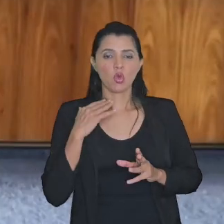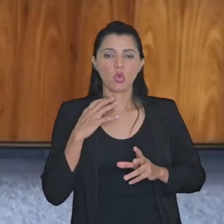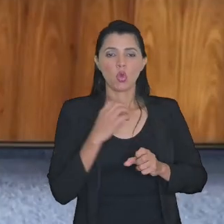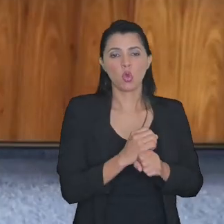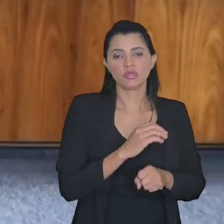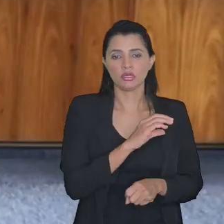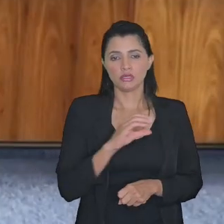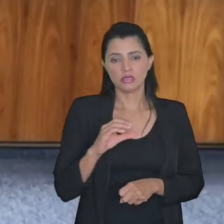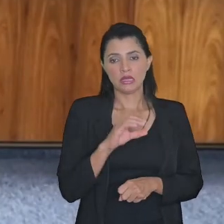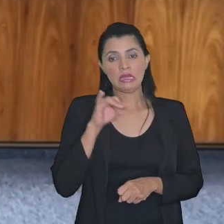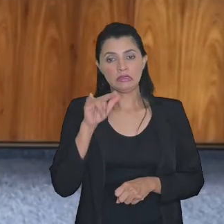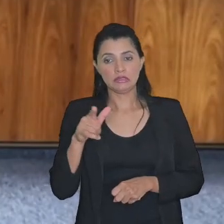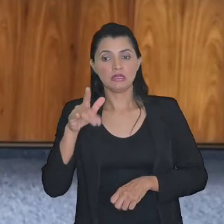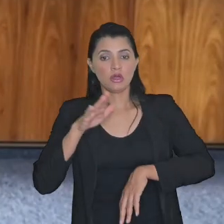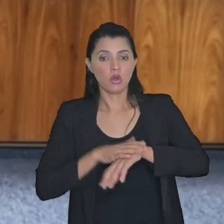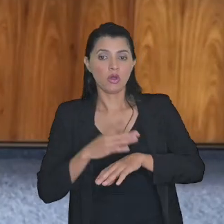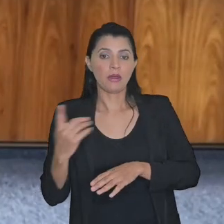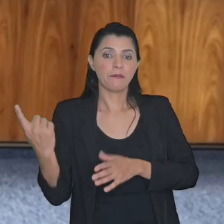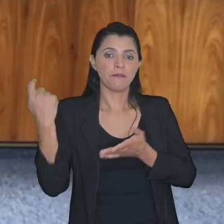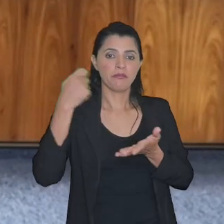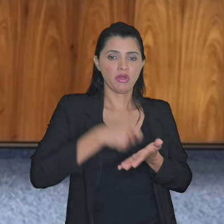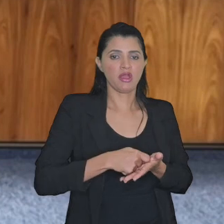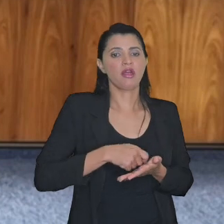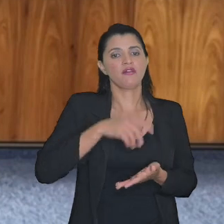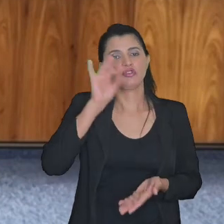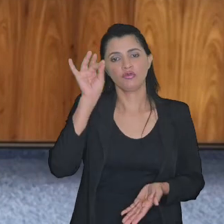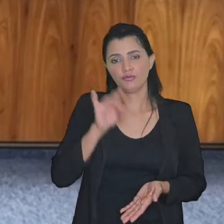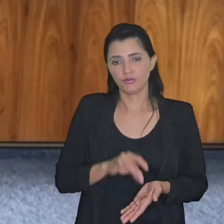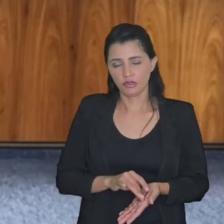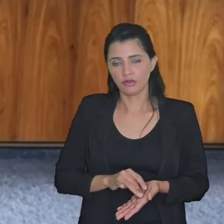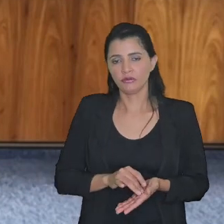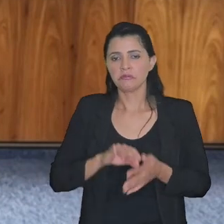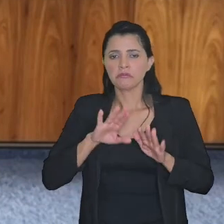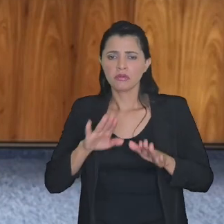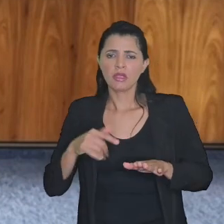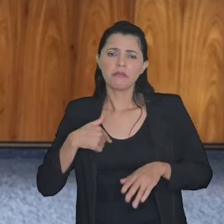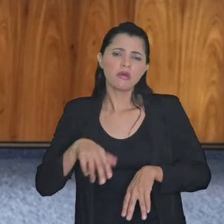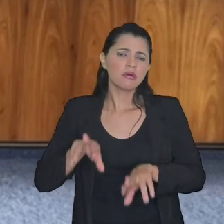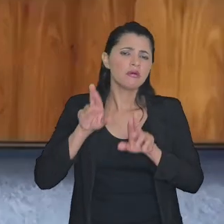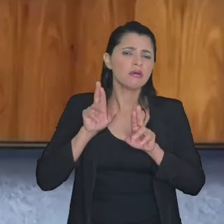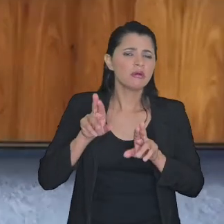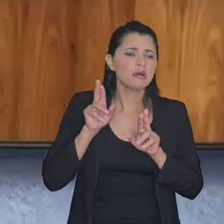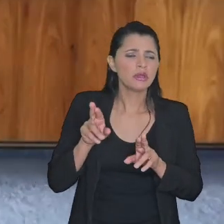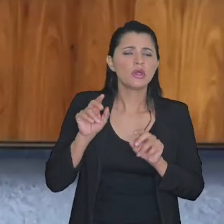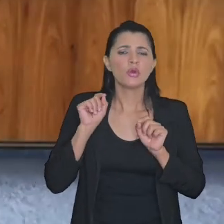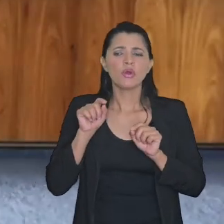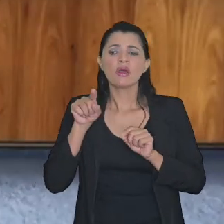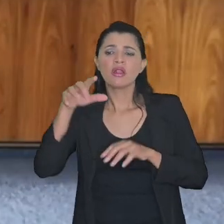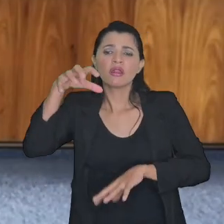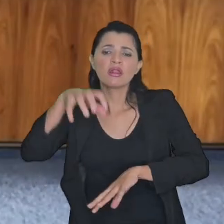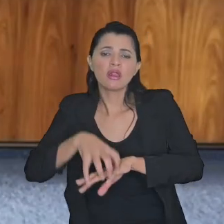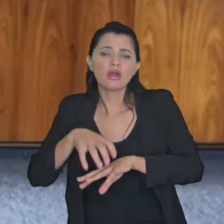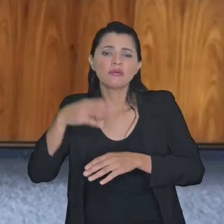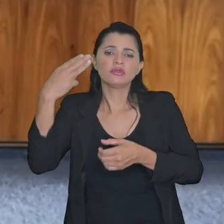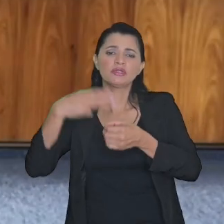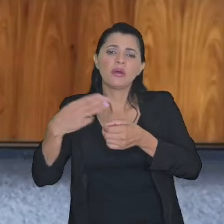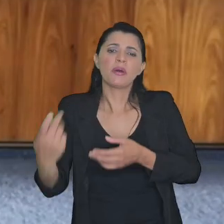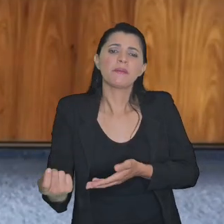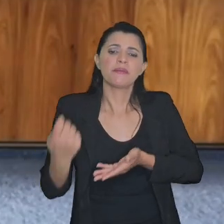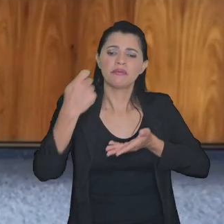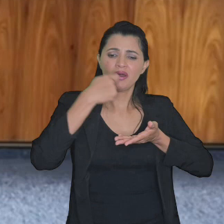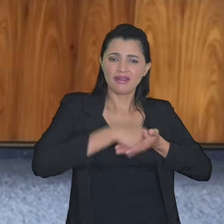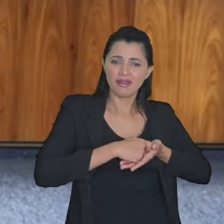quando o ente fizer o efetivo pagamento ah mas eu tinha a expectativa de que o ente municipal